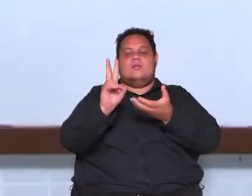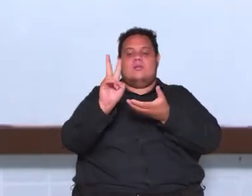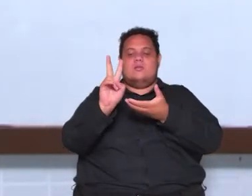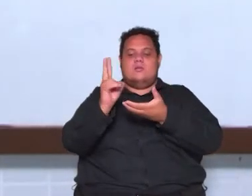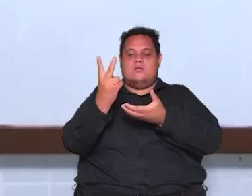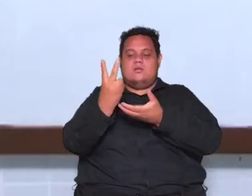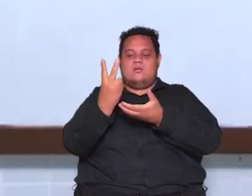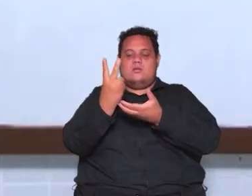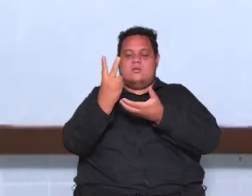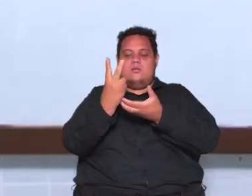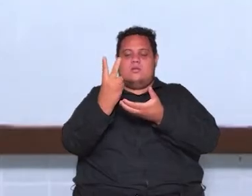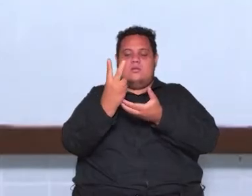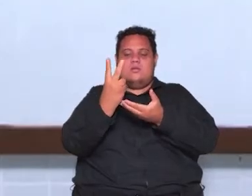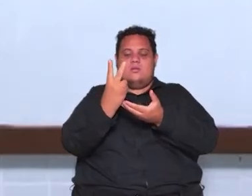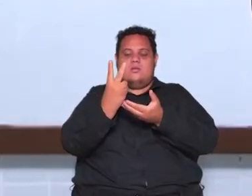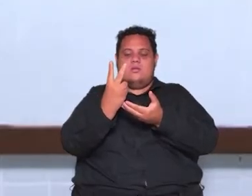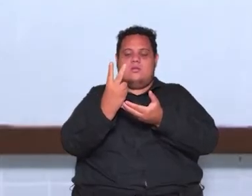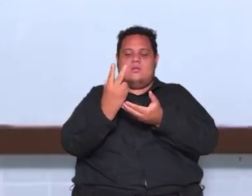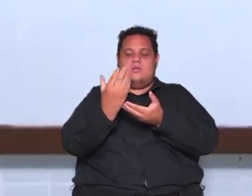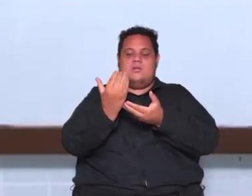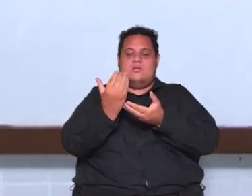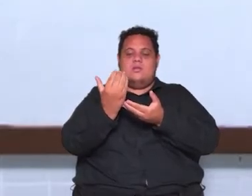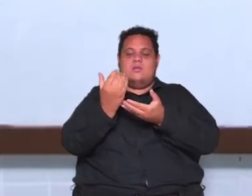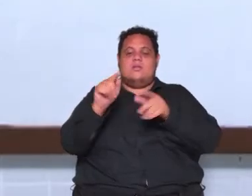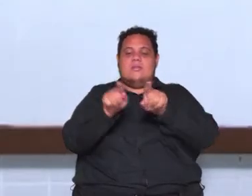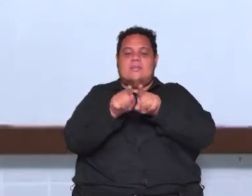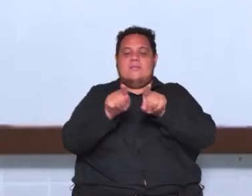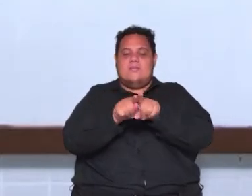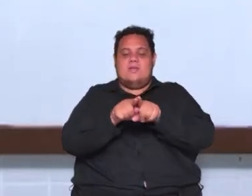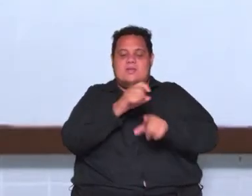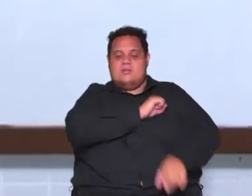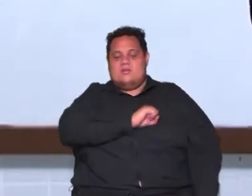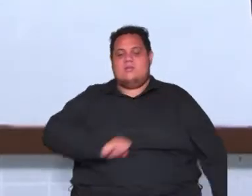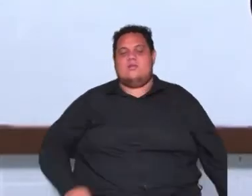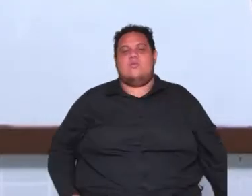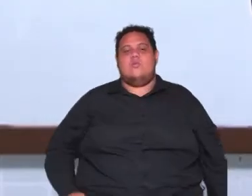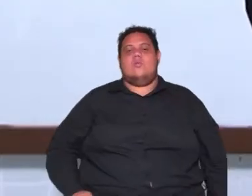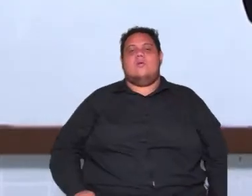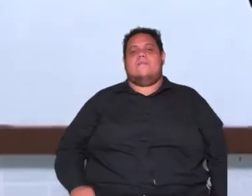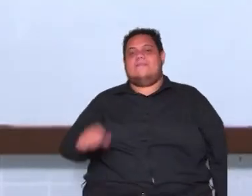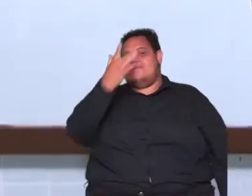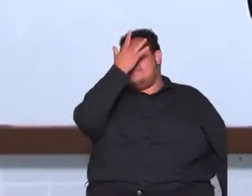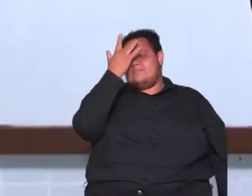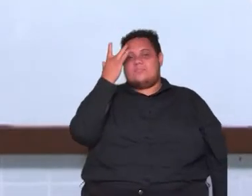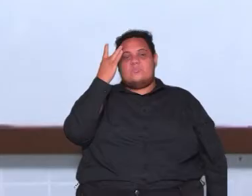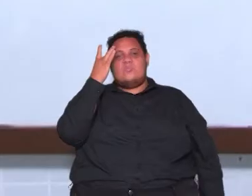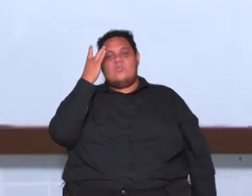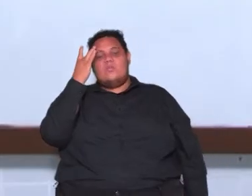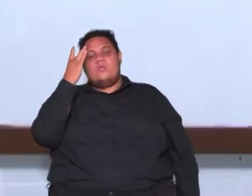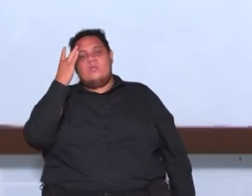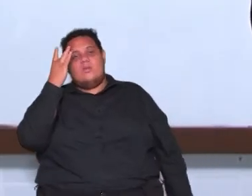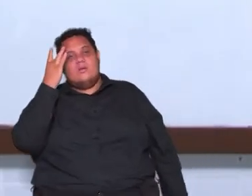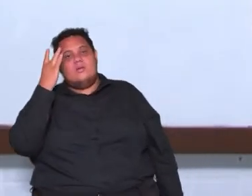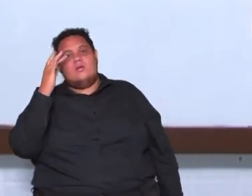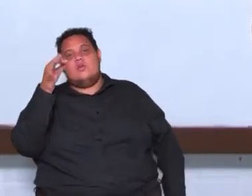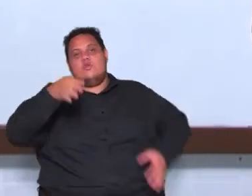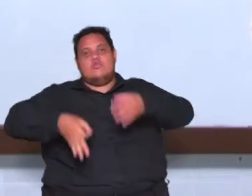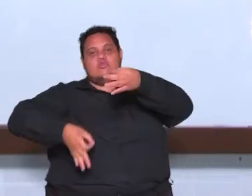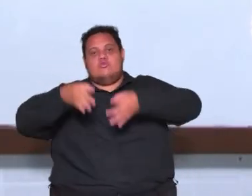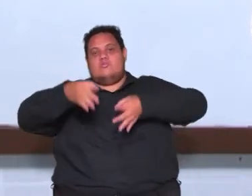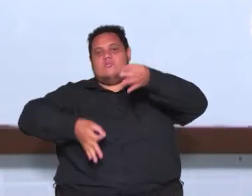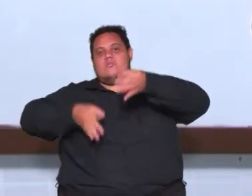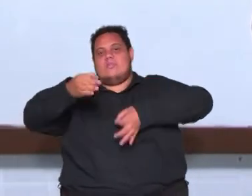senadores e quem exerce o poder judiciário os membros judiciários embargadores juízes